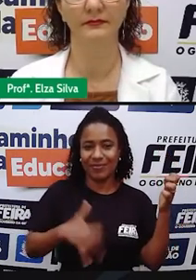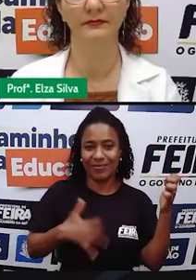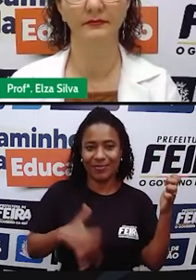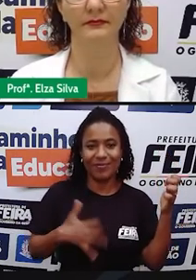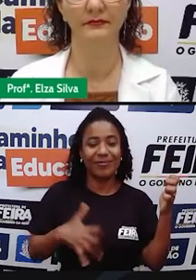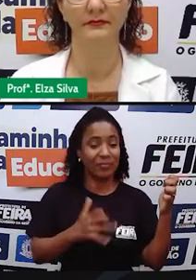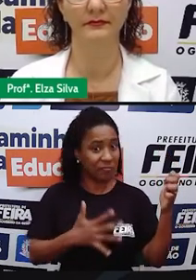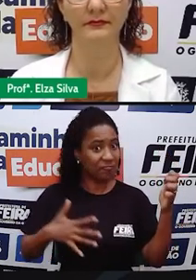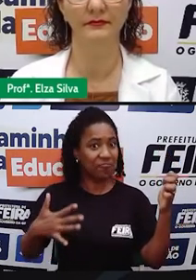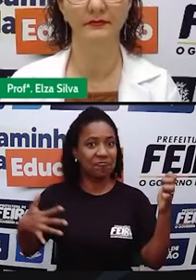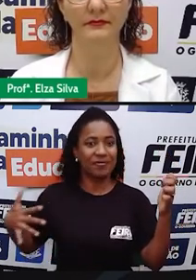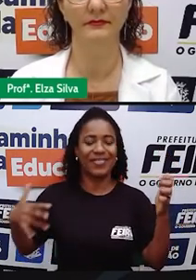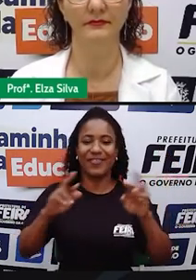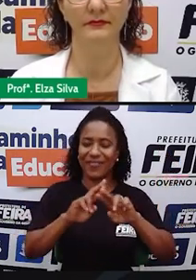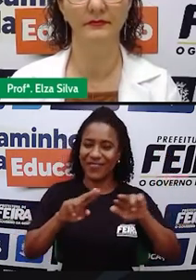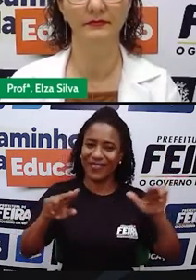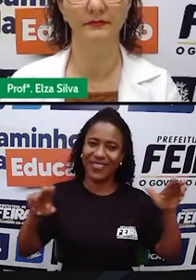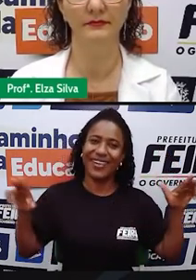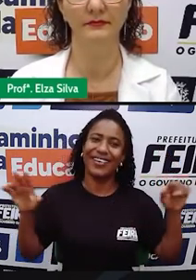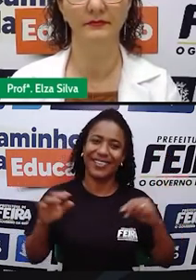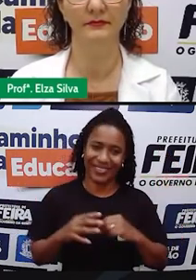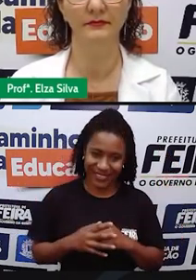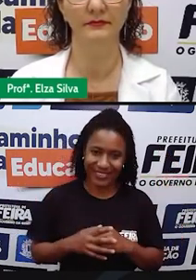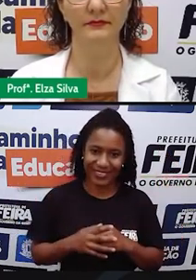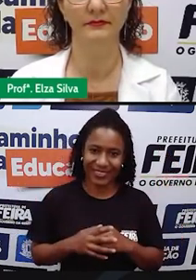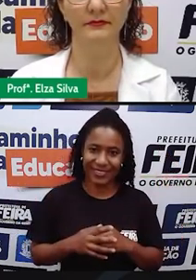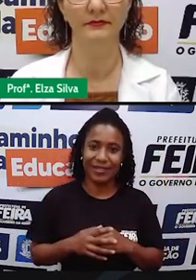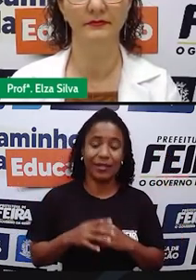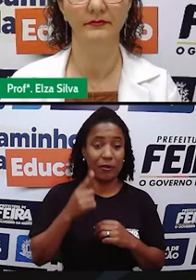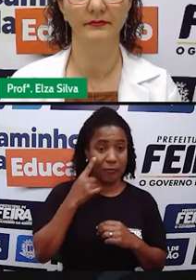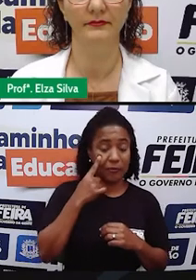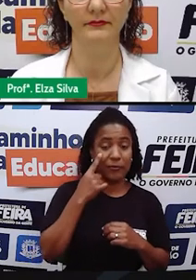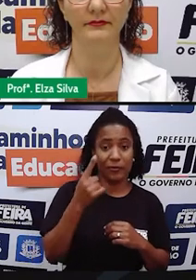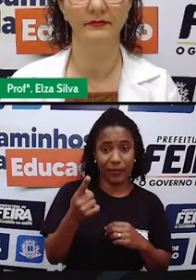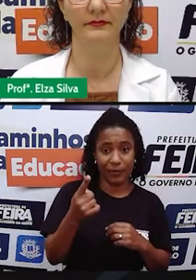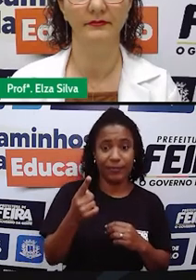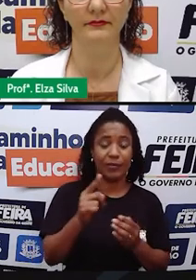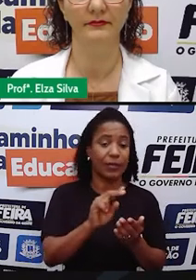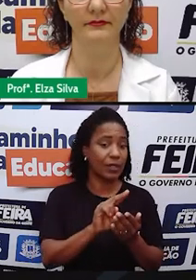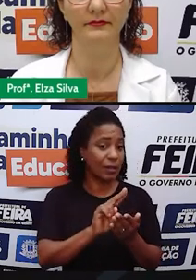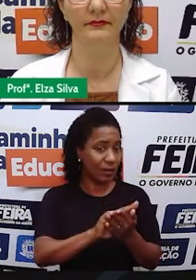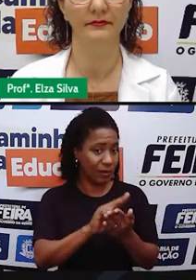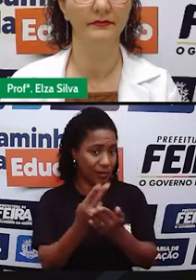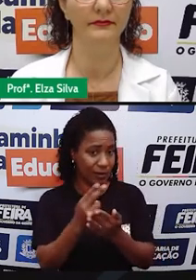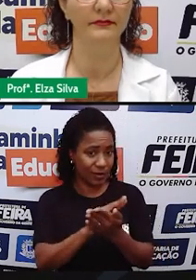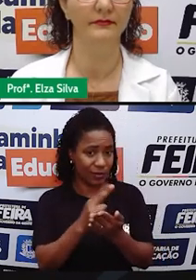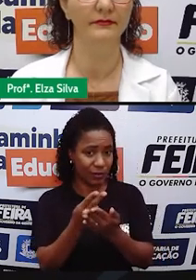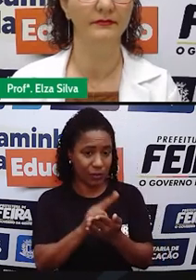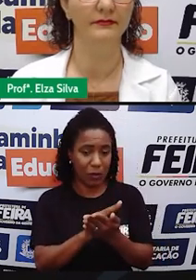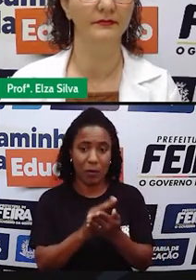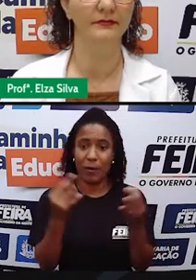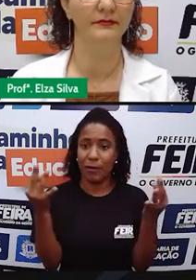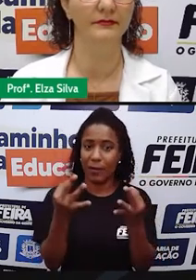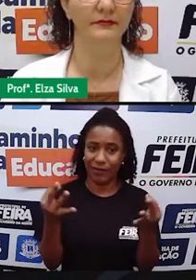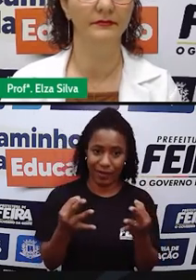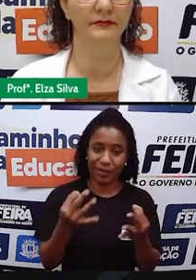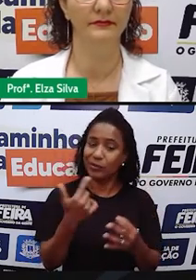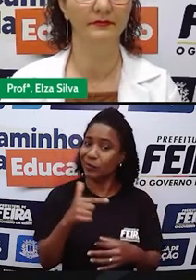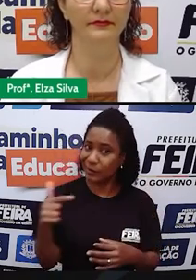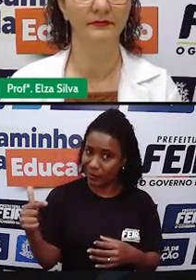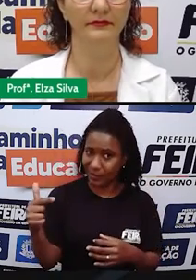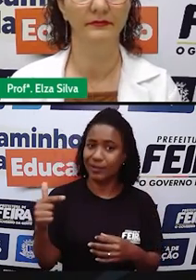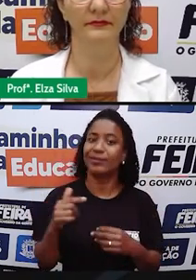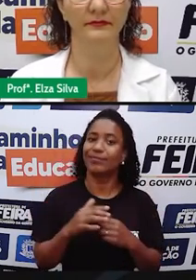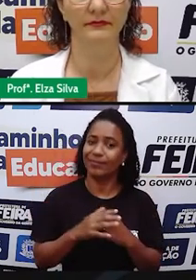Esse glockenspiel, ele não tem uma tradução específica. como se fosse um jogo de sinos, né? Um trabalho com sinos. E